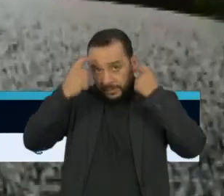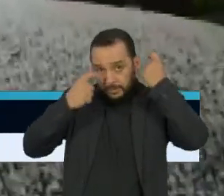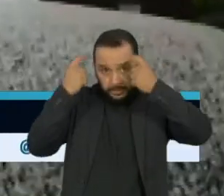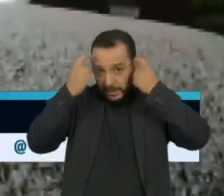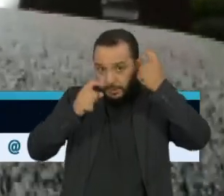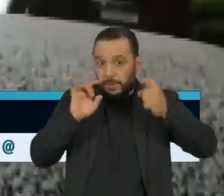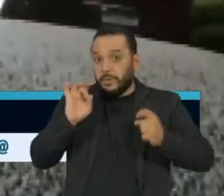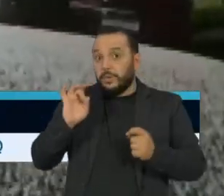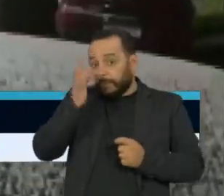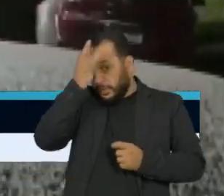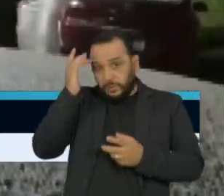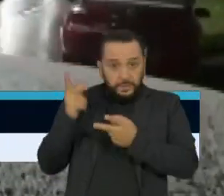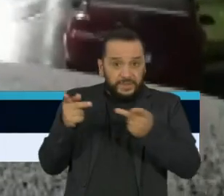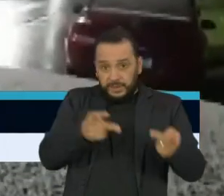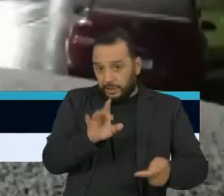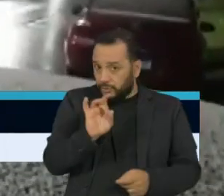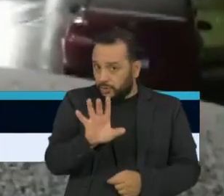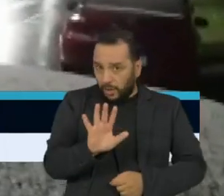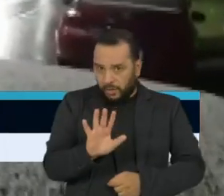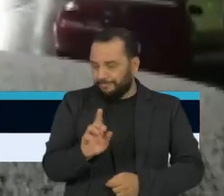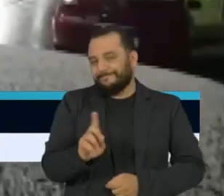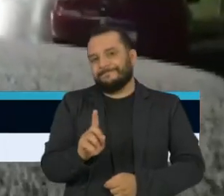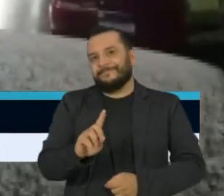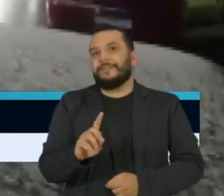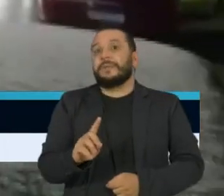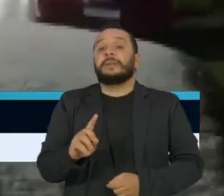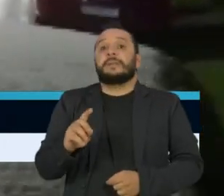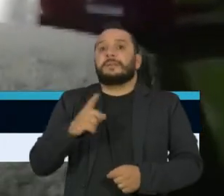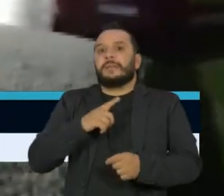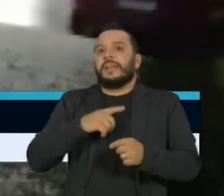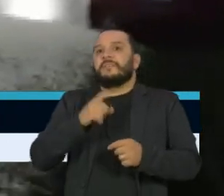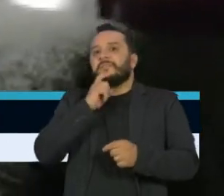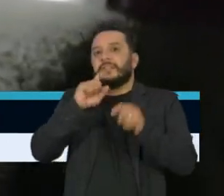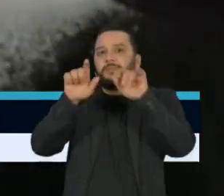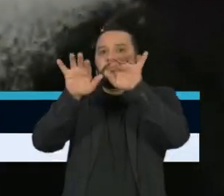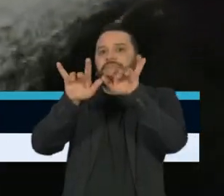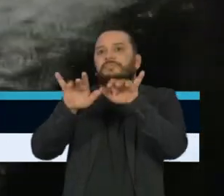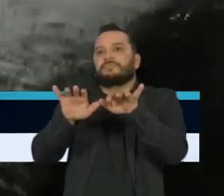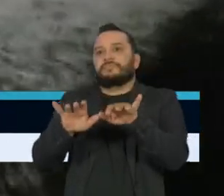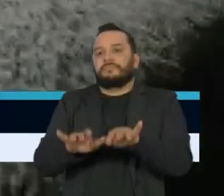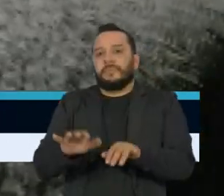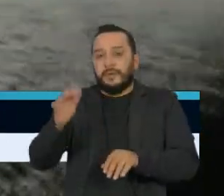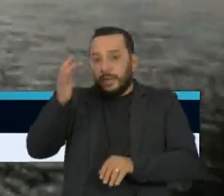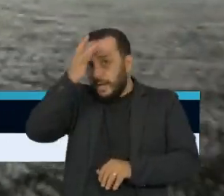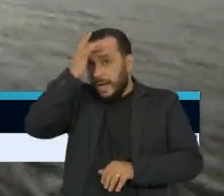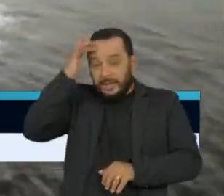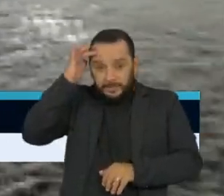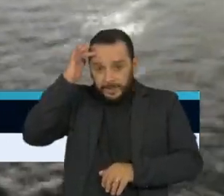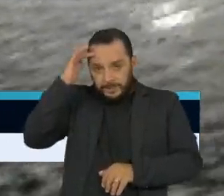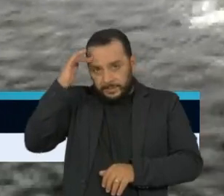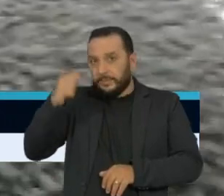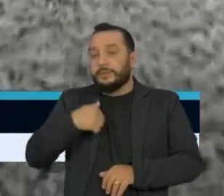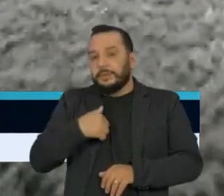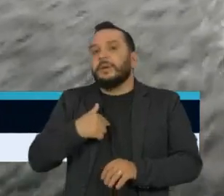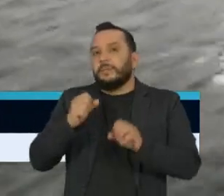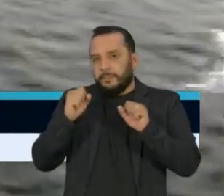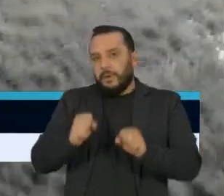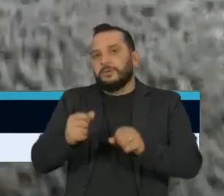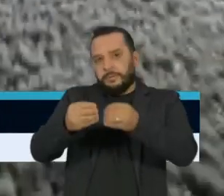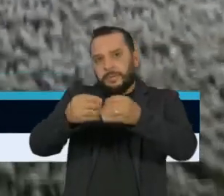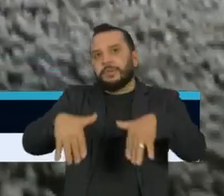com os turistas. Com uma quantidade tão grande de neve, os moradores da região serrana também podem ser